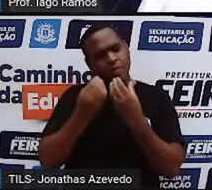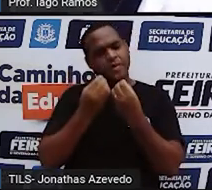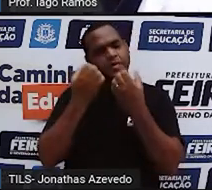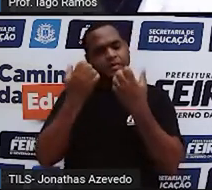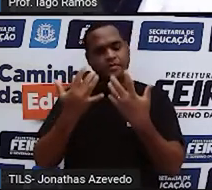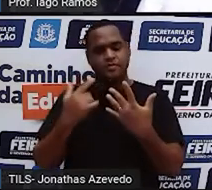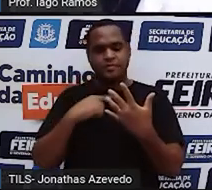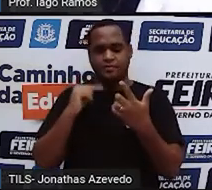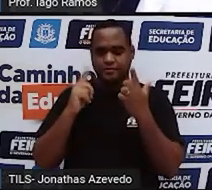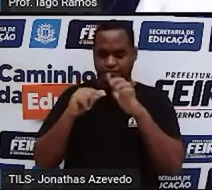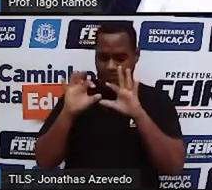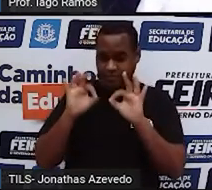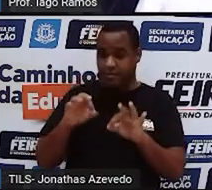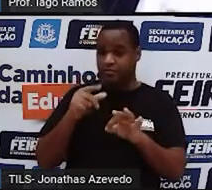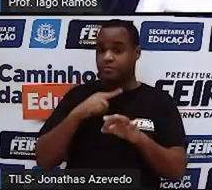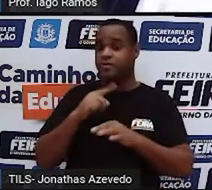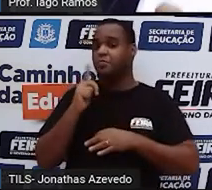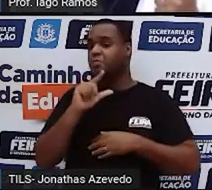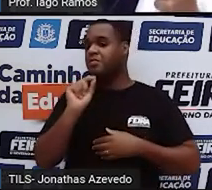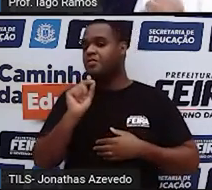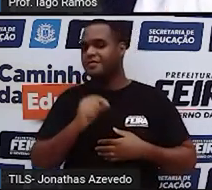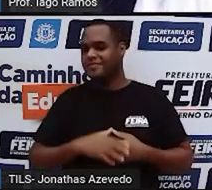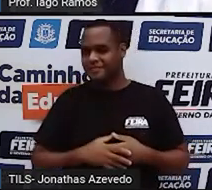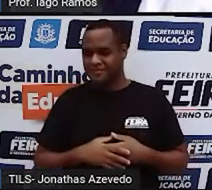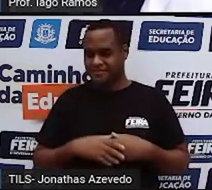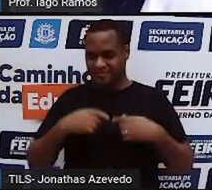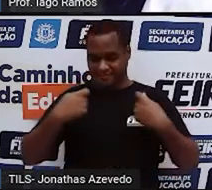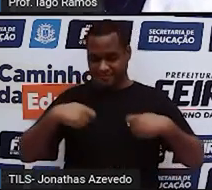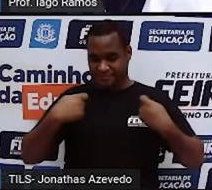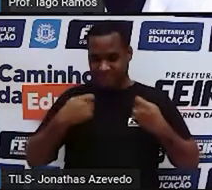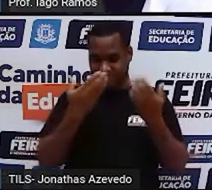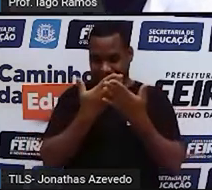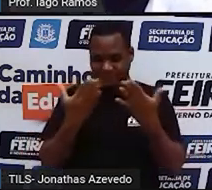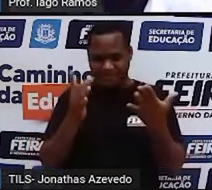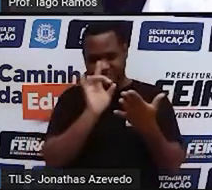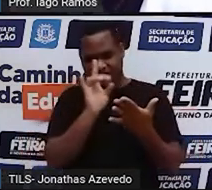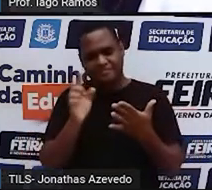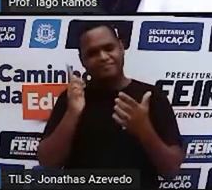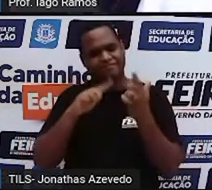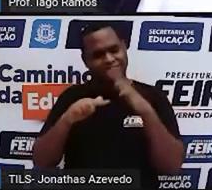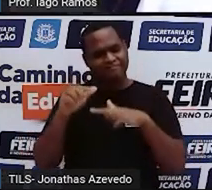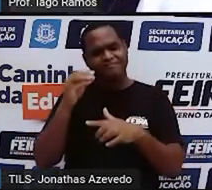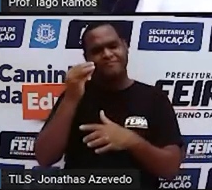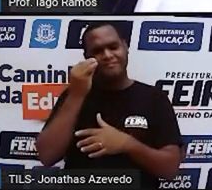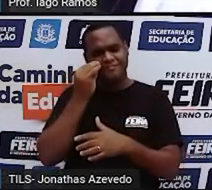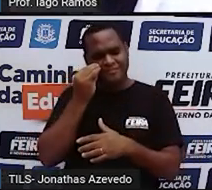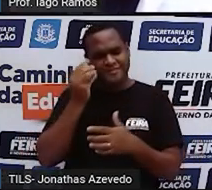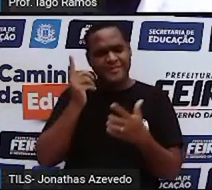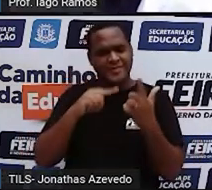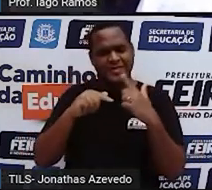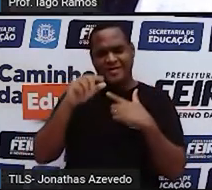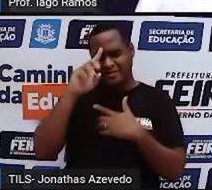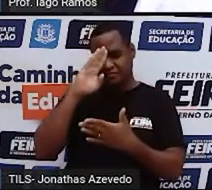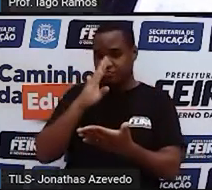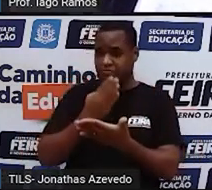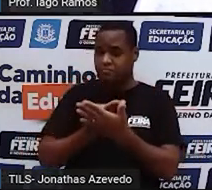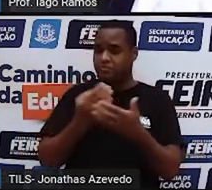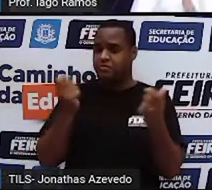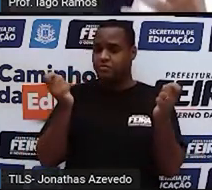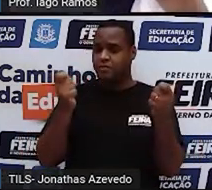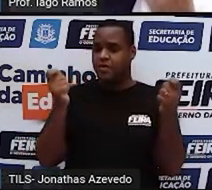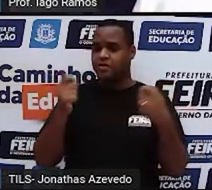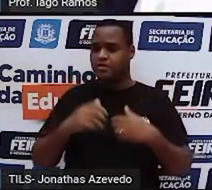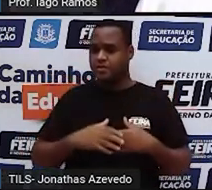vai funcionar, certo? Mas eu preciso que você acredite que dá para fazer, tá? É possível sim,